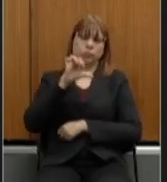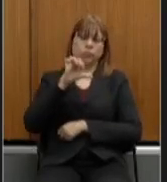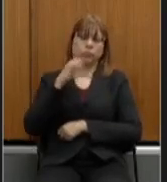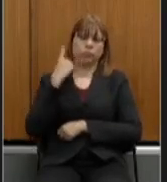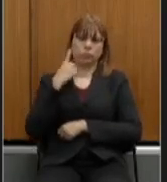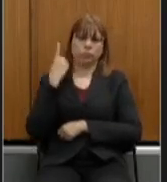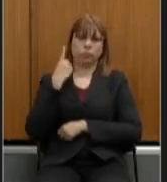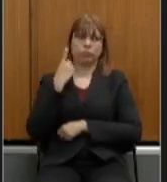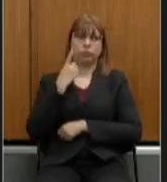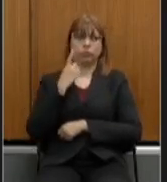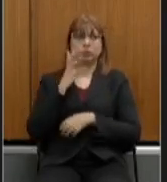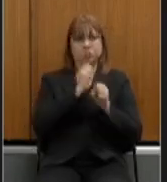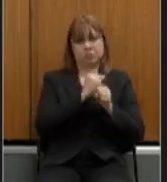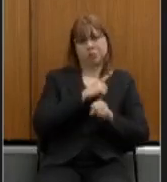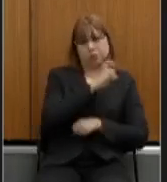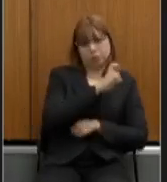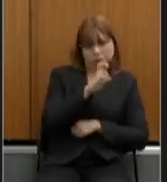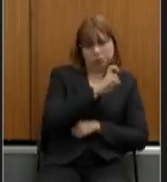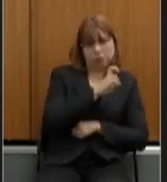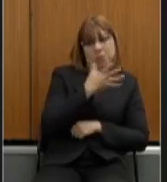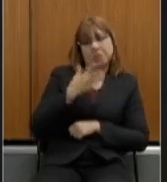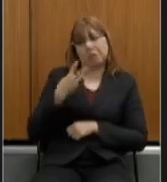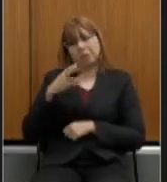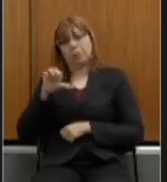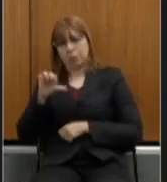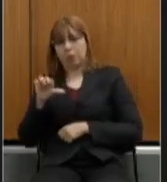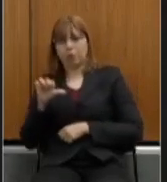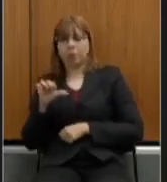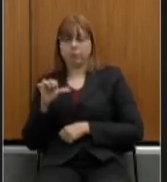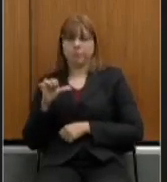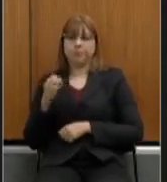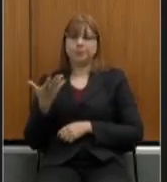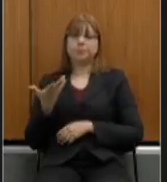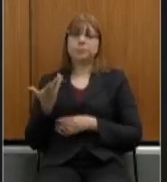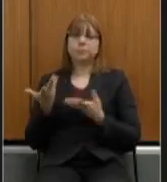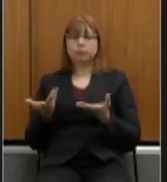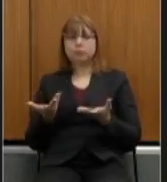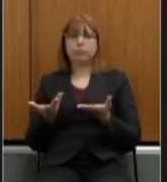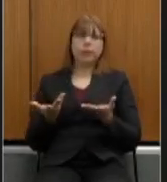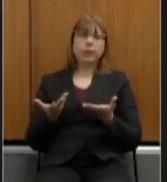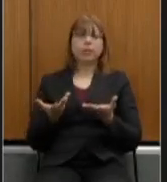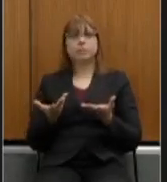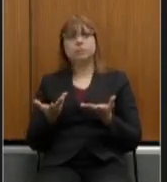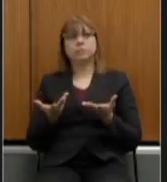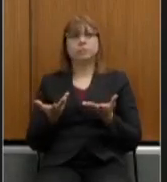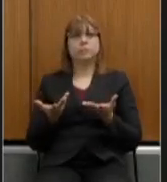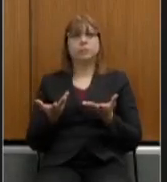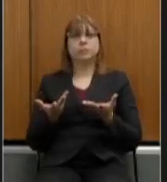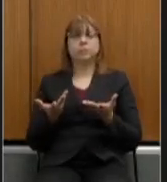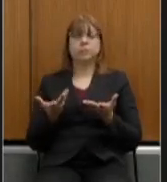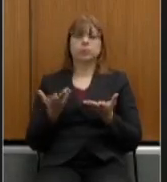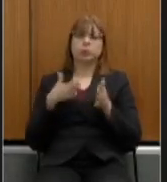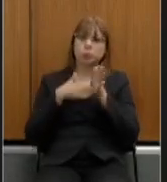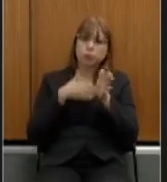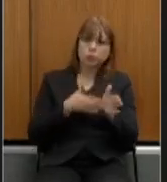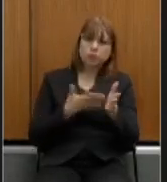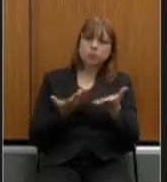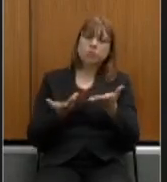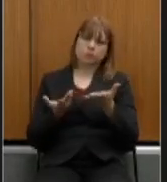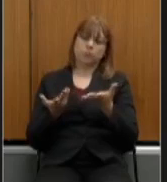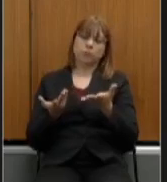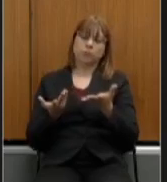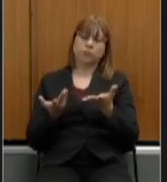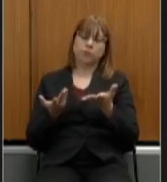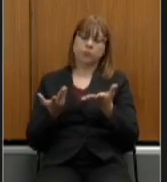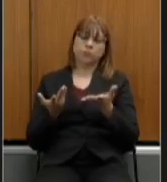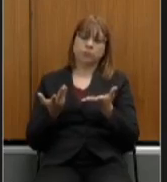no Poder Legislativo do Rio Grande do Sul inicialmente os partidos que acompanharam o governador Eduardo Leite